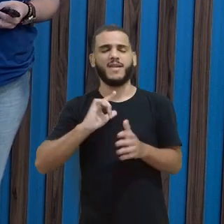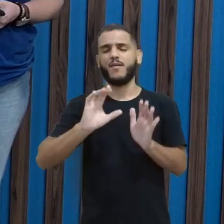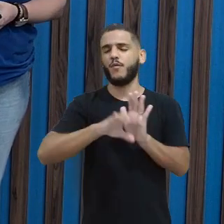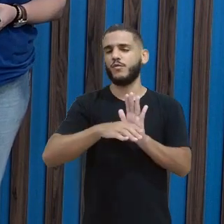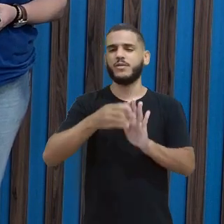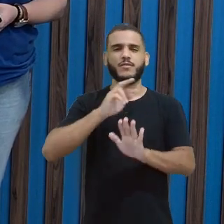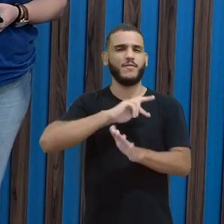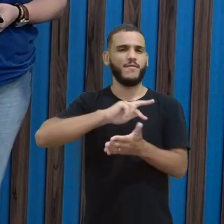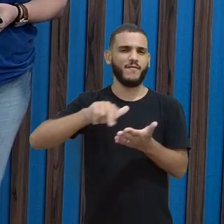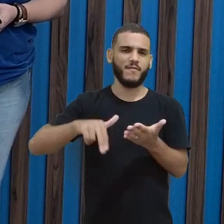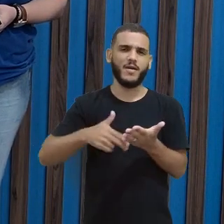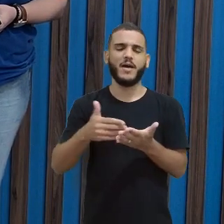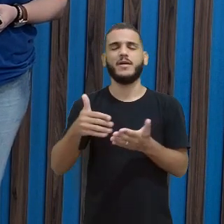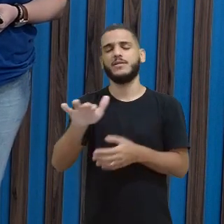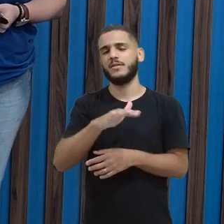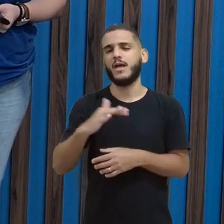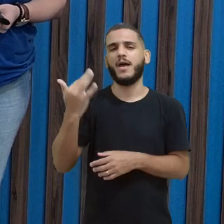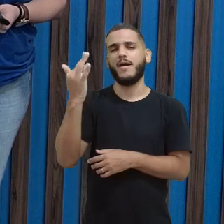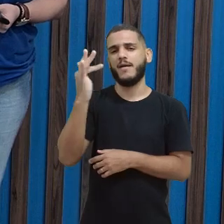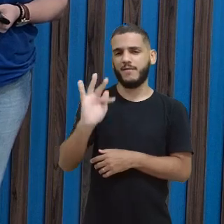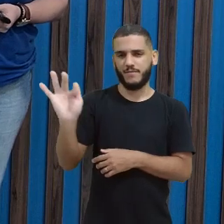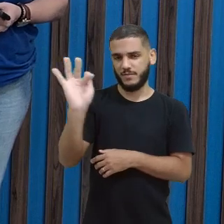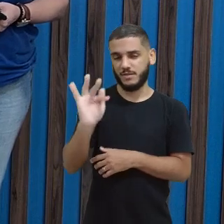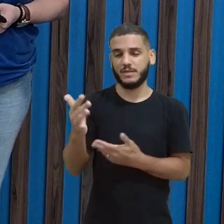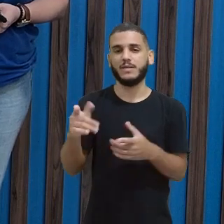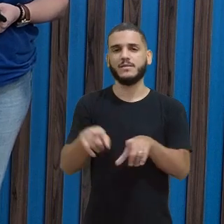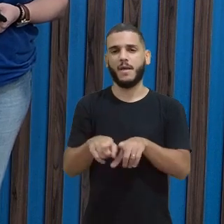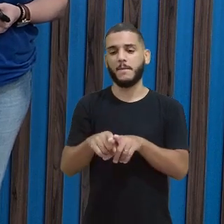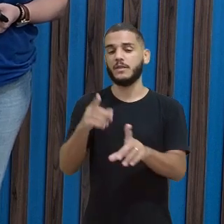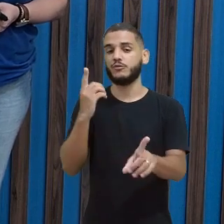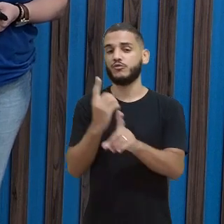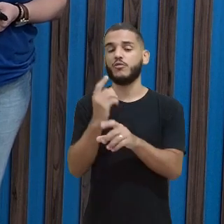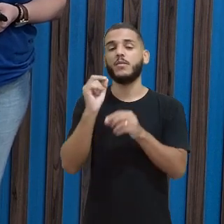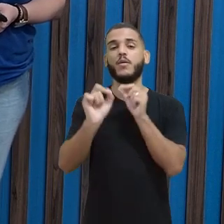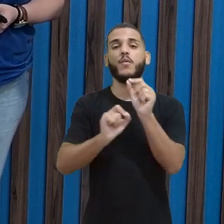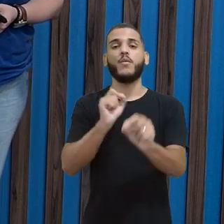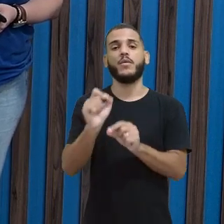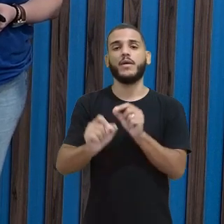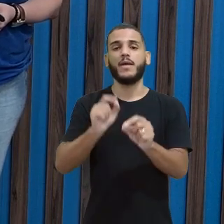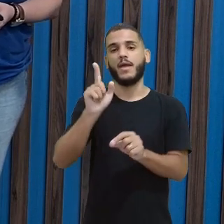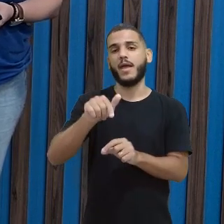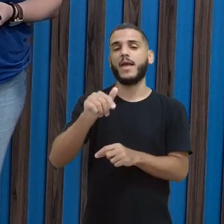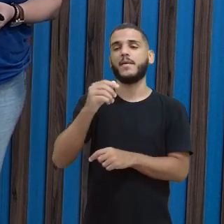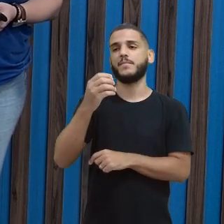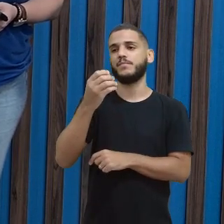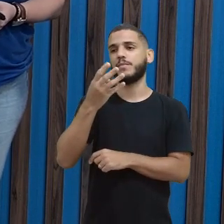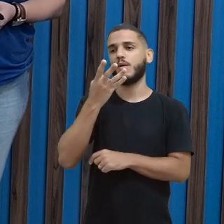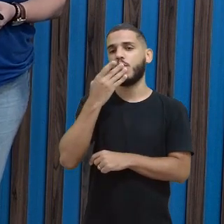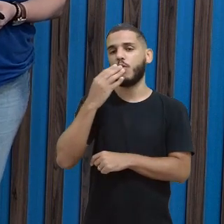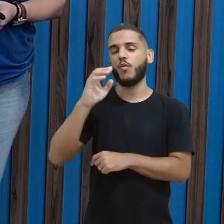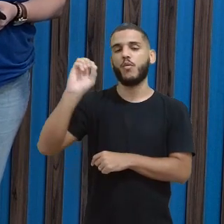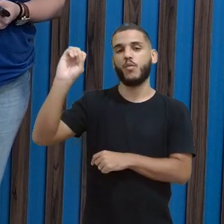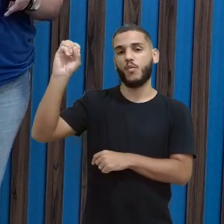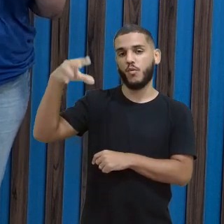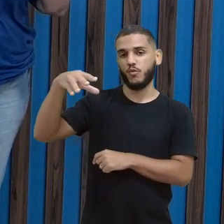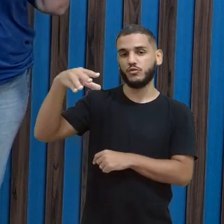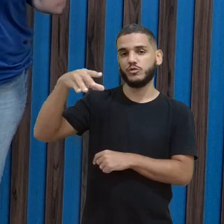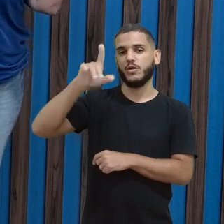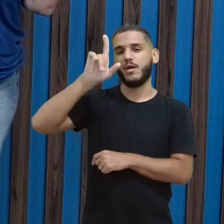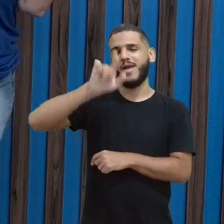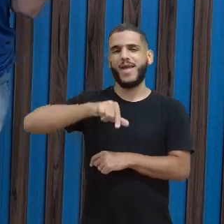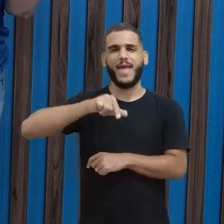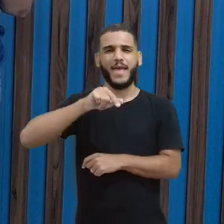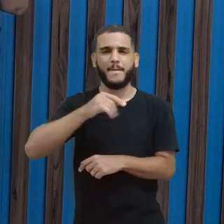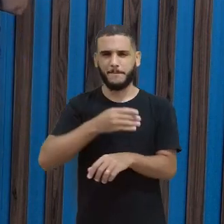aí na física, né. Ele descobriu para a gente que, na verdade, essa luz branca não é branca. Ela é uma